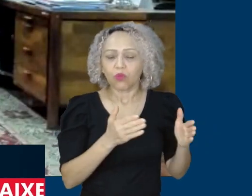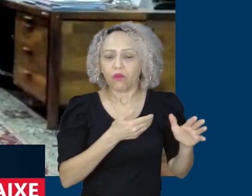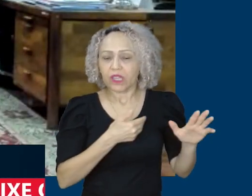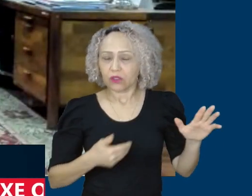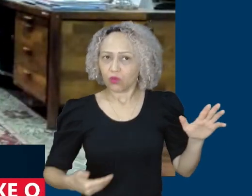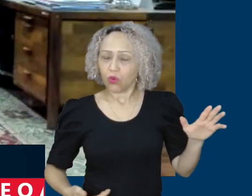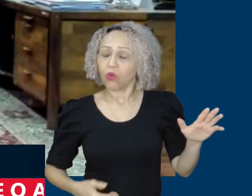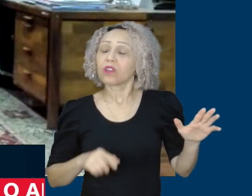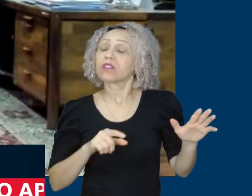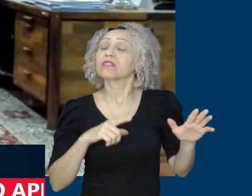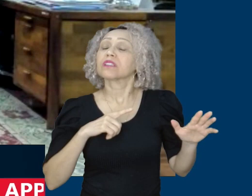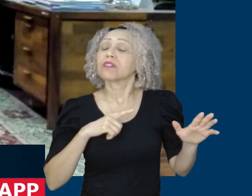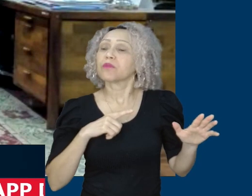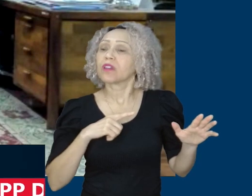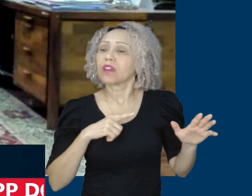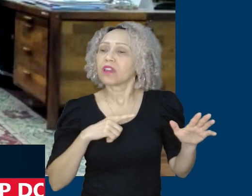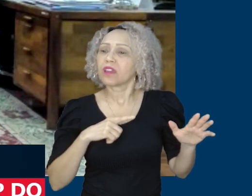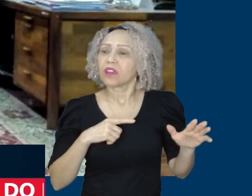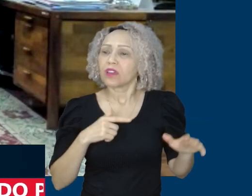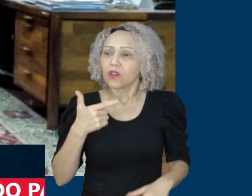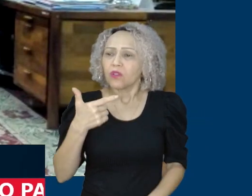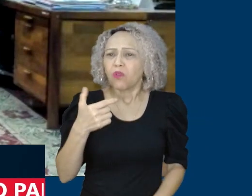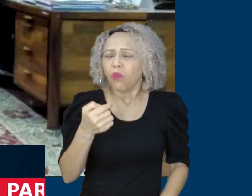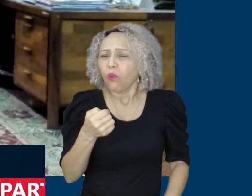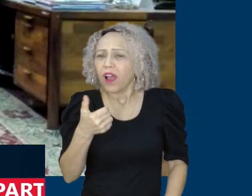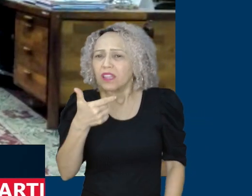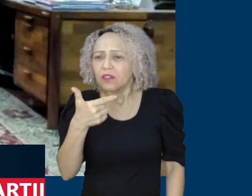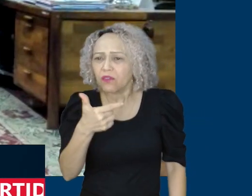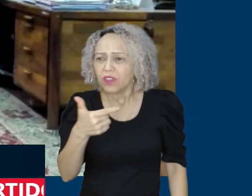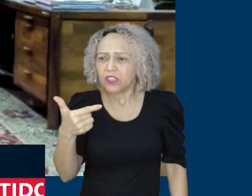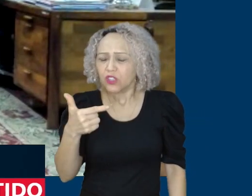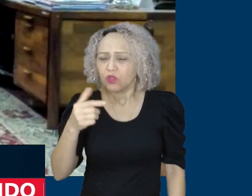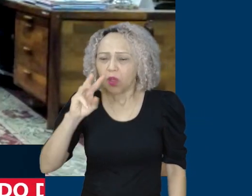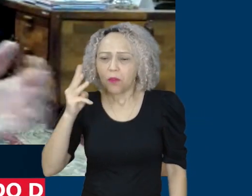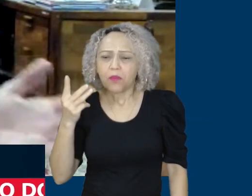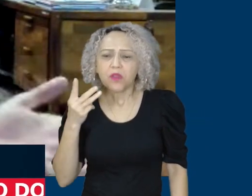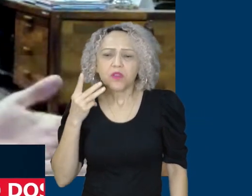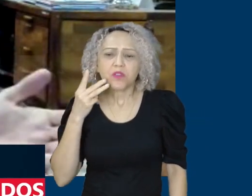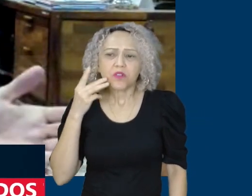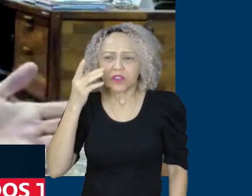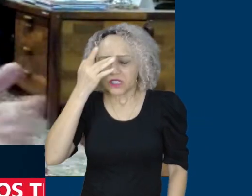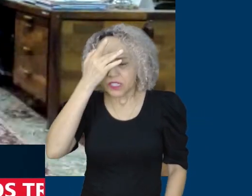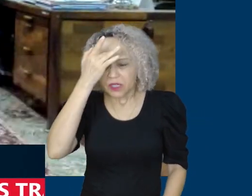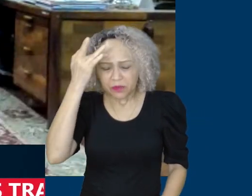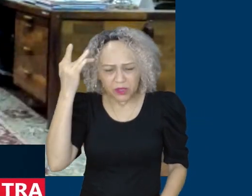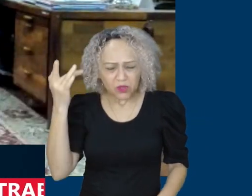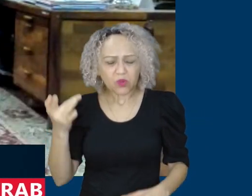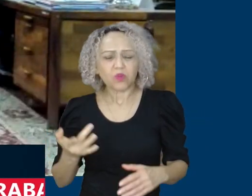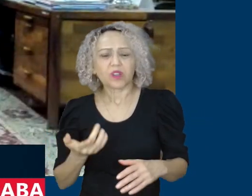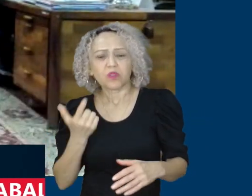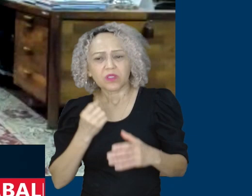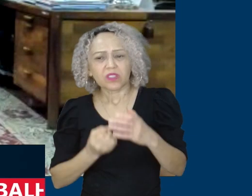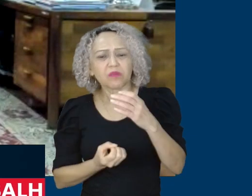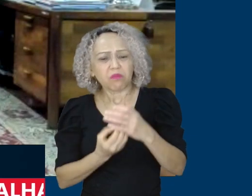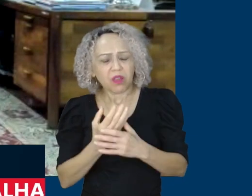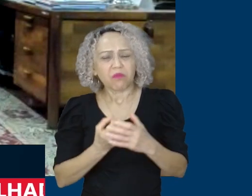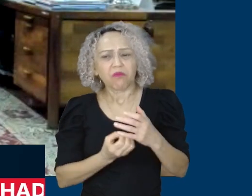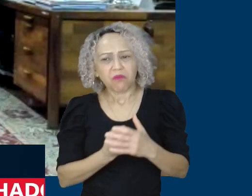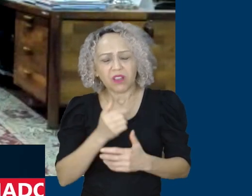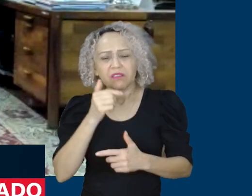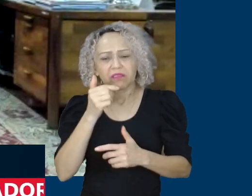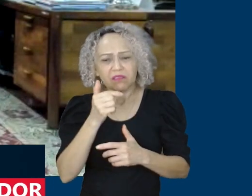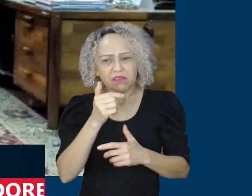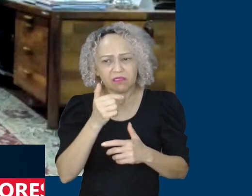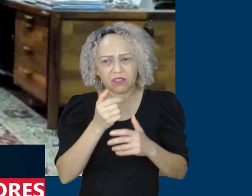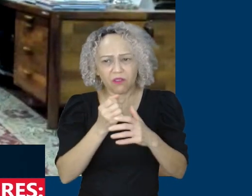21 milhão, quase 22 milhões de pessoas. Nós deixamos, vamos crescendo, Lula 1,